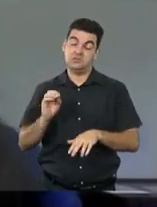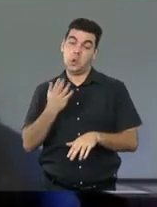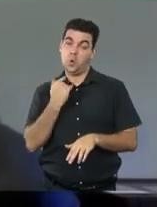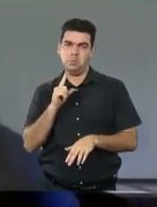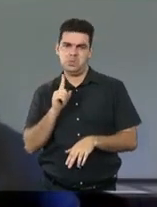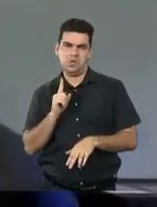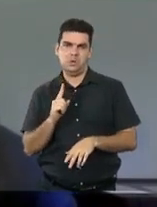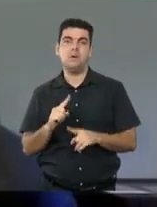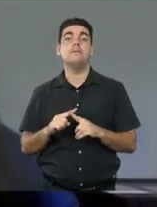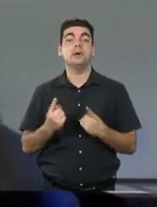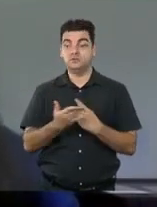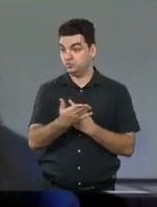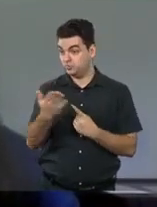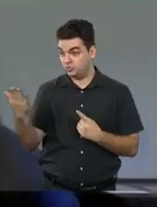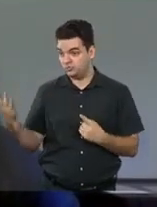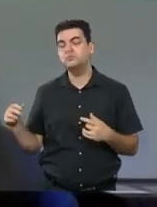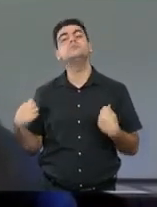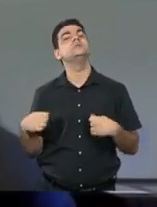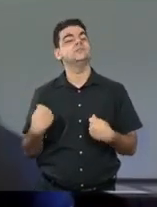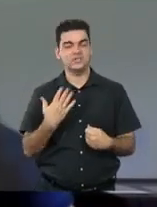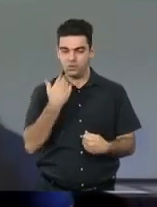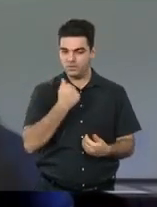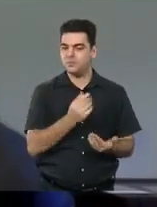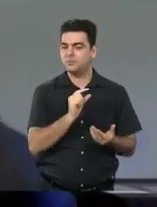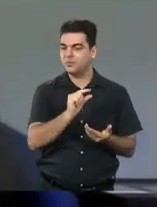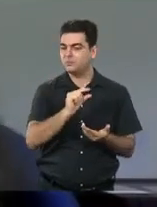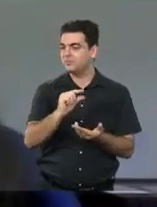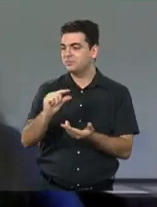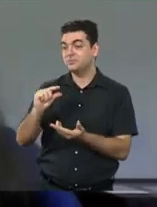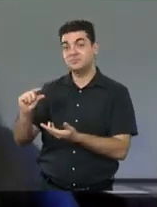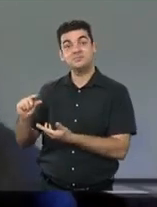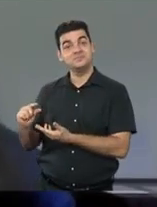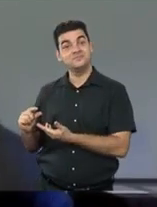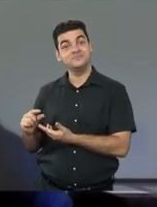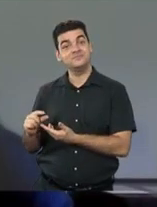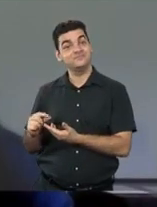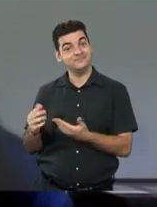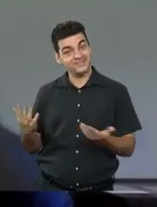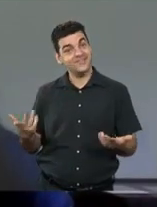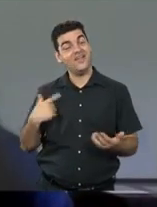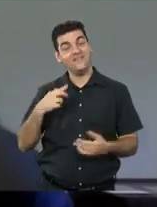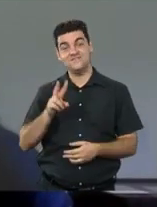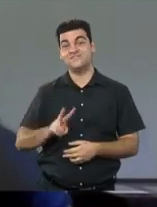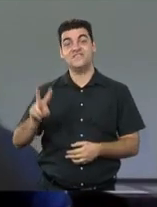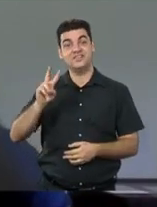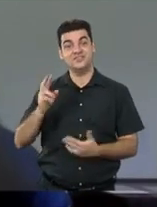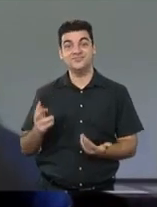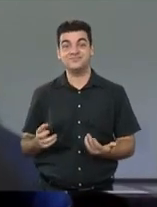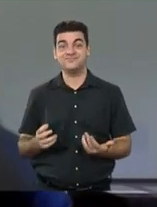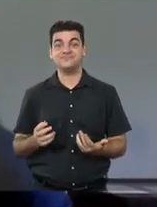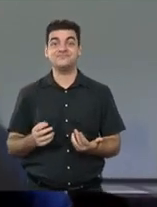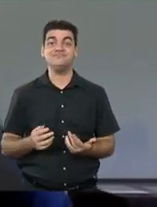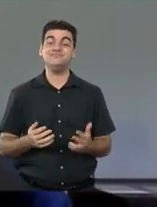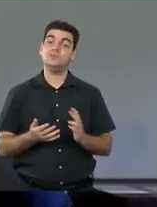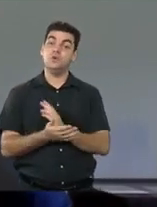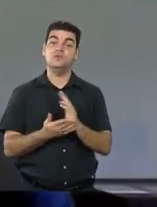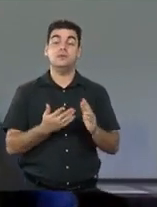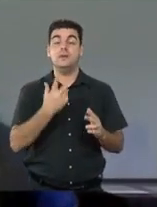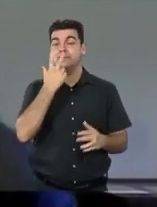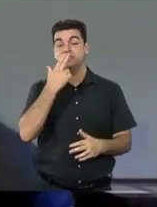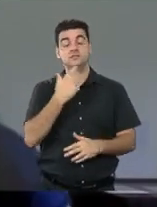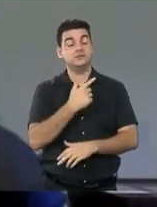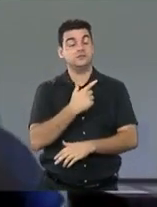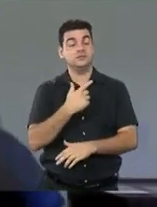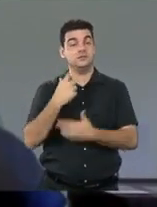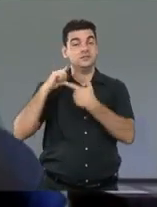mas todo mundo tem que ter um pouquinho daquilo. Então, isso é o quê? São os valores, são os valores que a gente adquire. É a